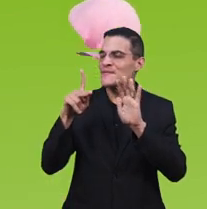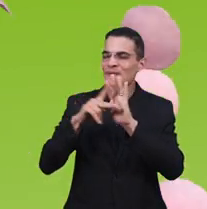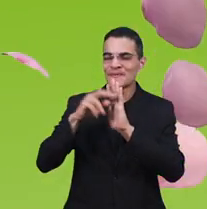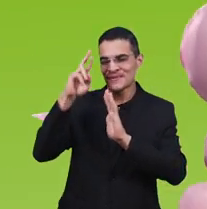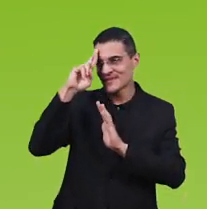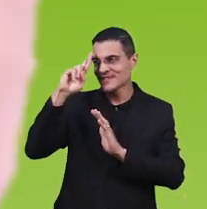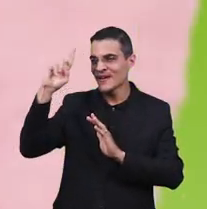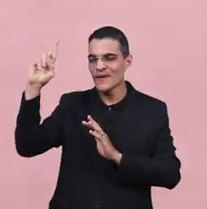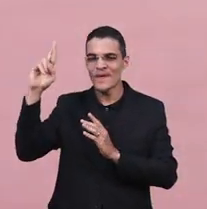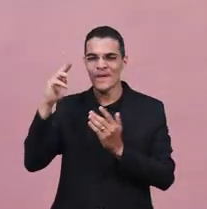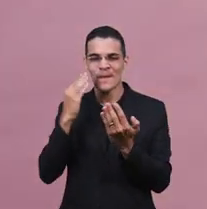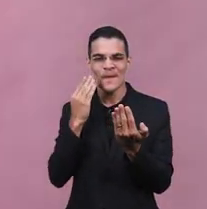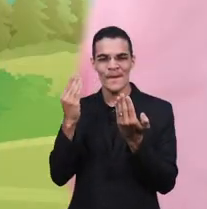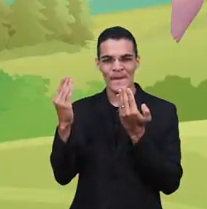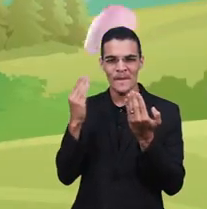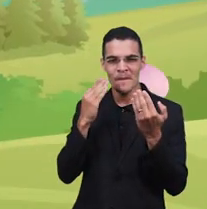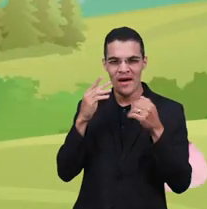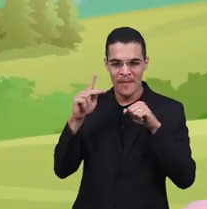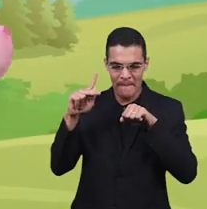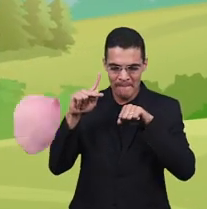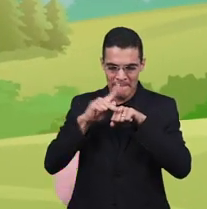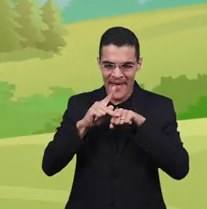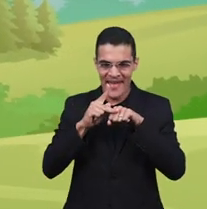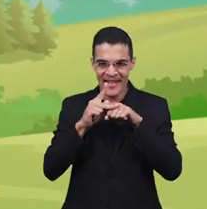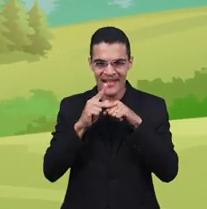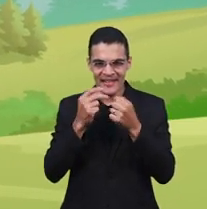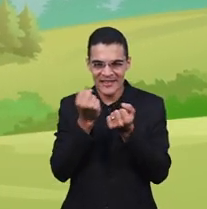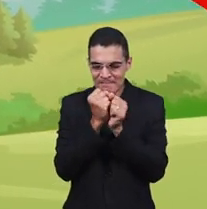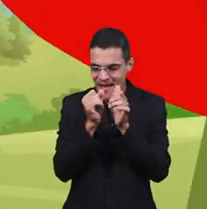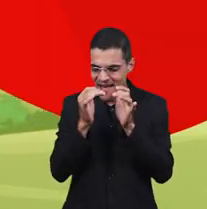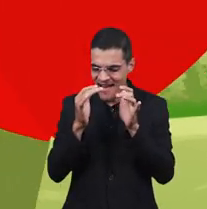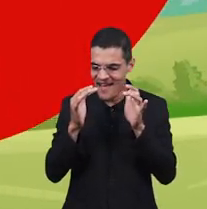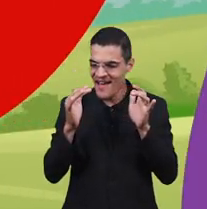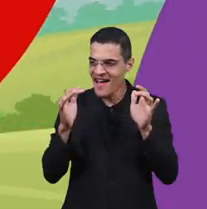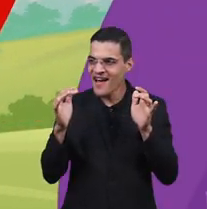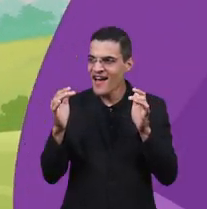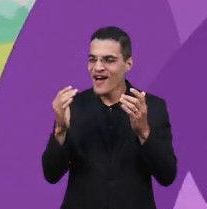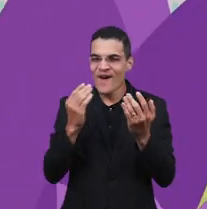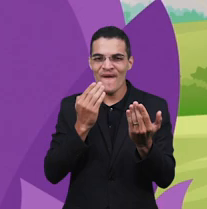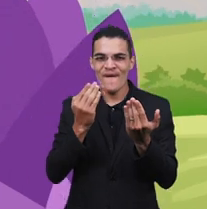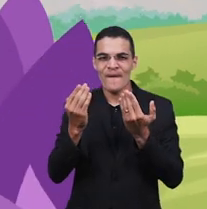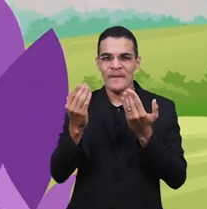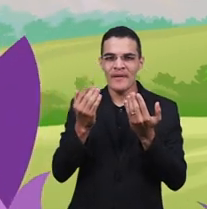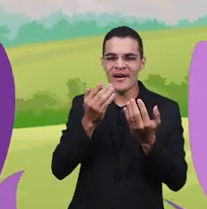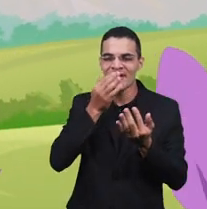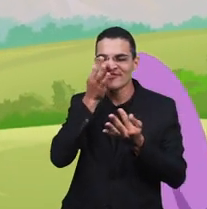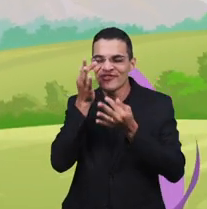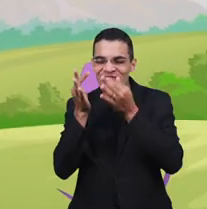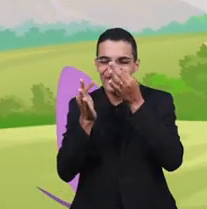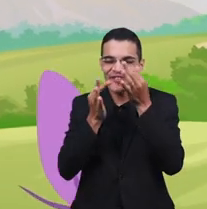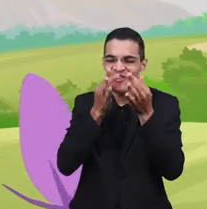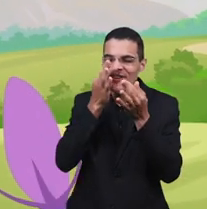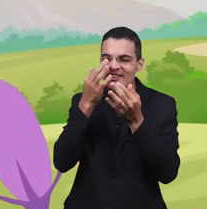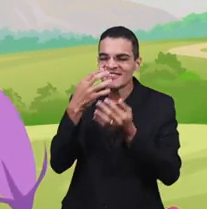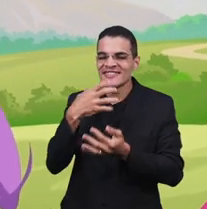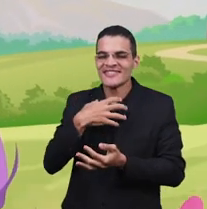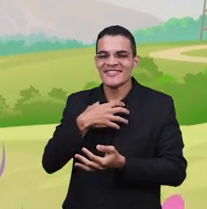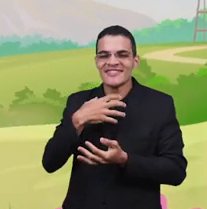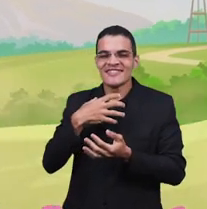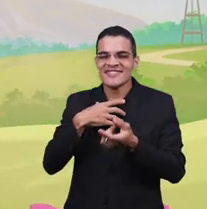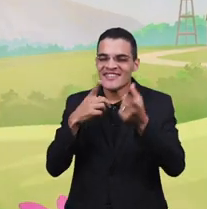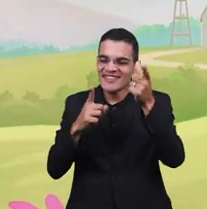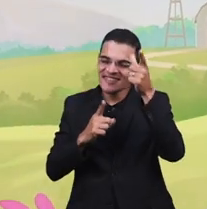tanto São como pedras preciosas Como